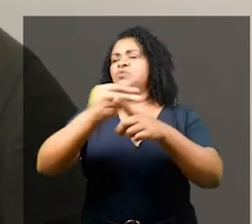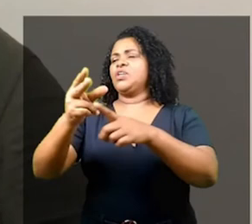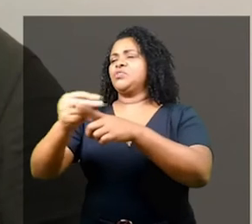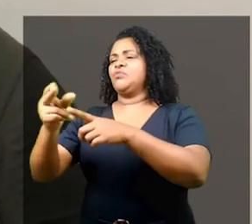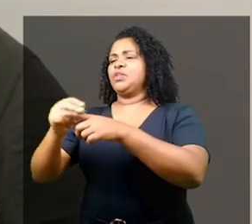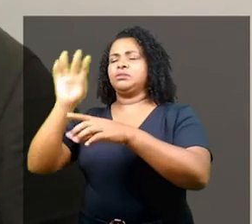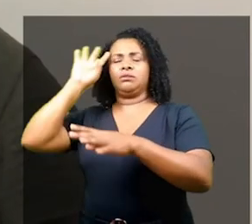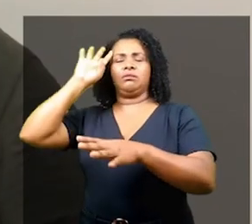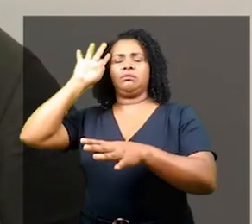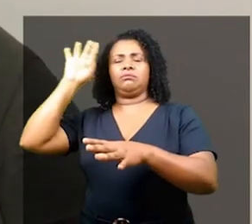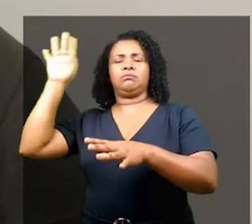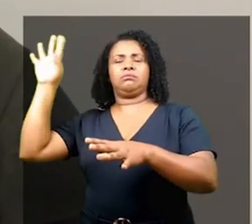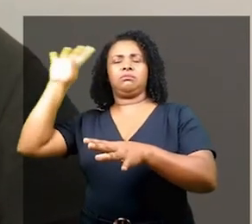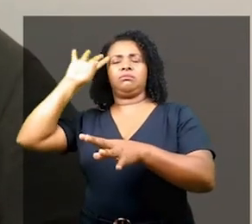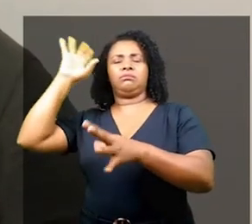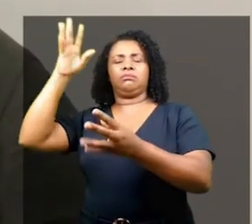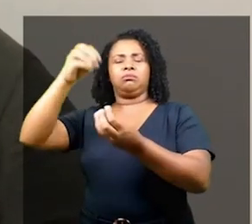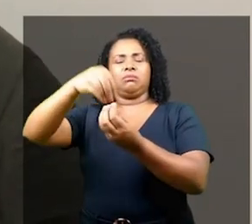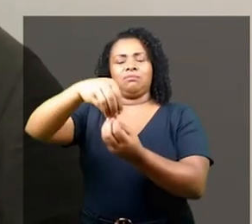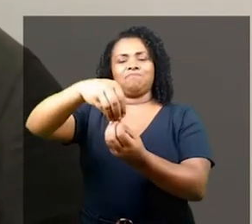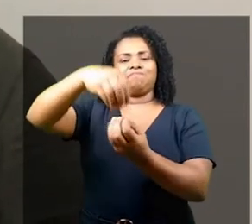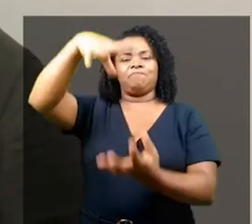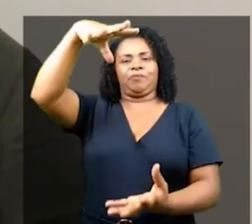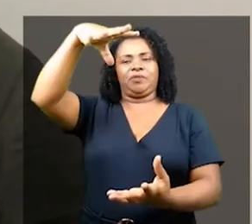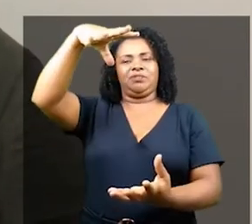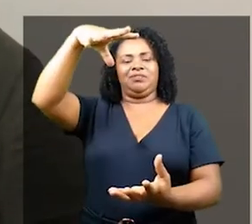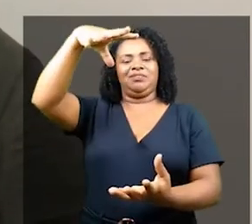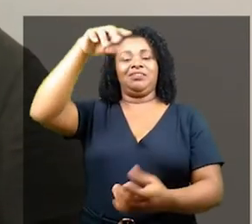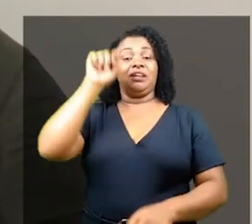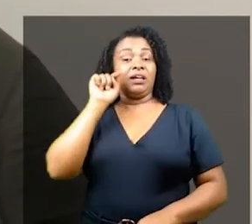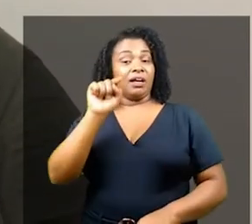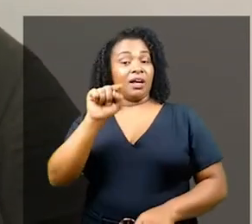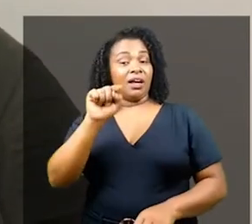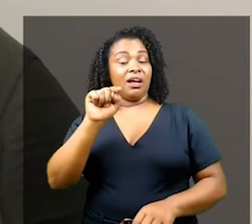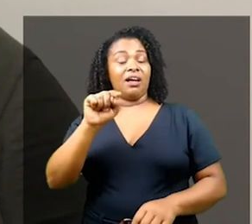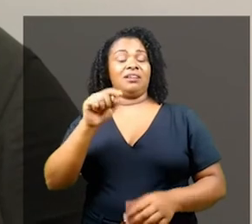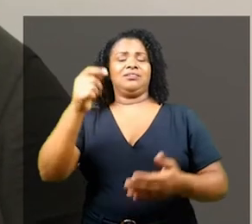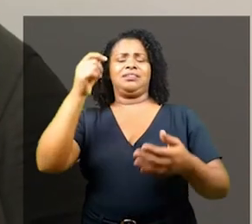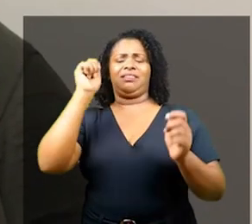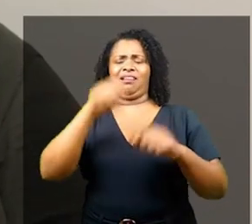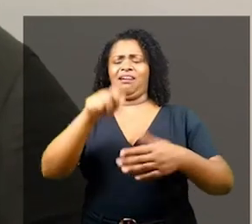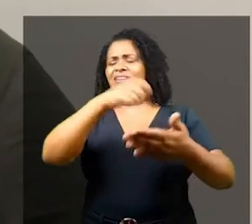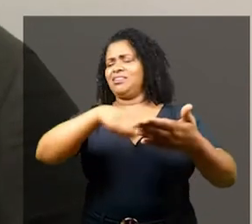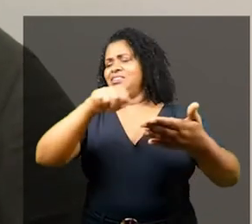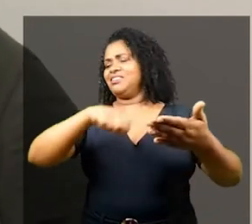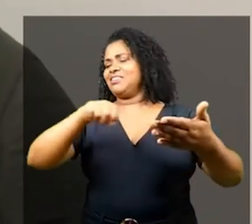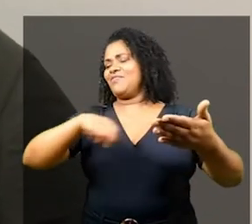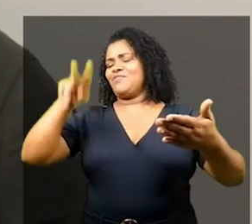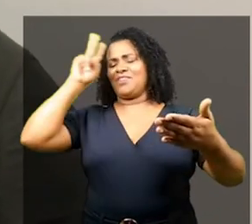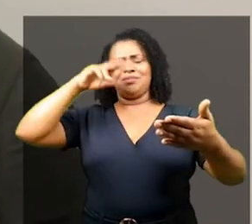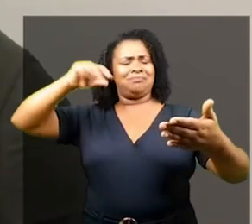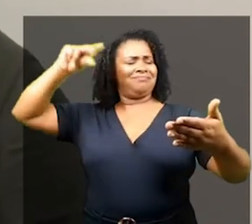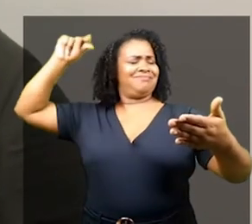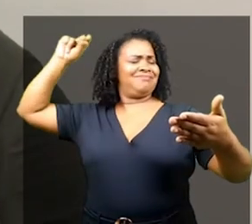imaginário, percebendo o imaginário como um território. Ei, Milton Santos. Através da arte